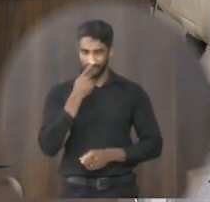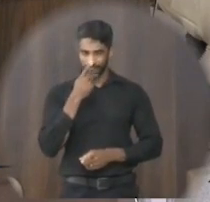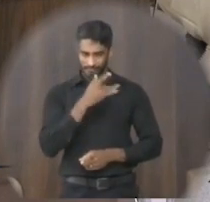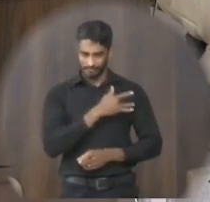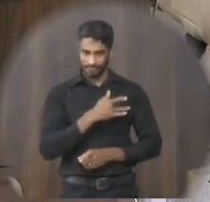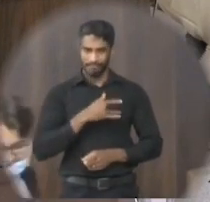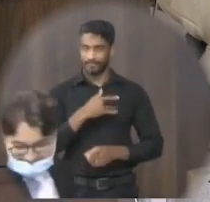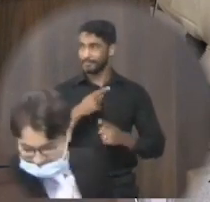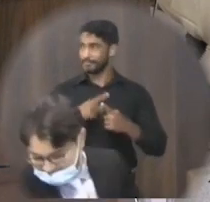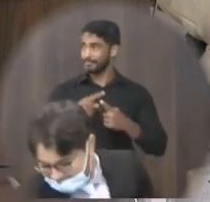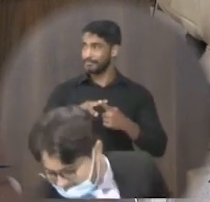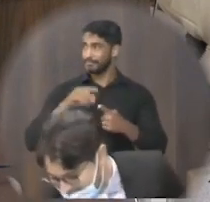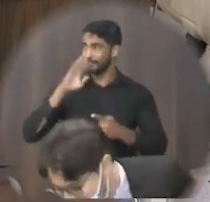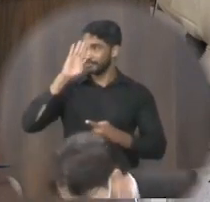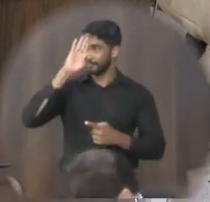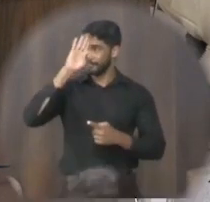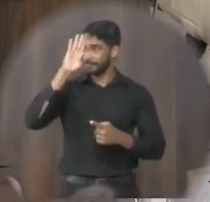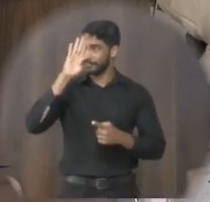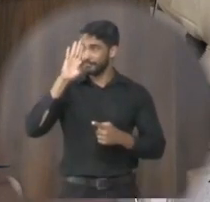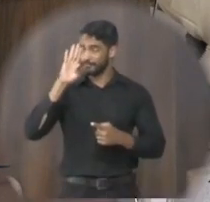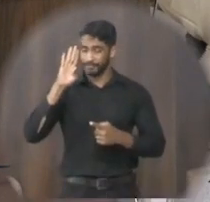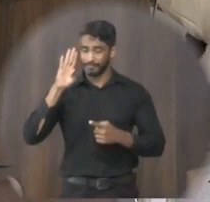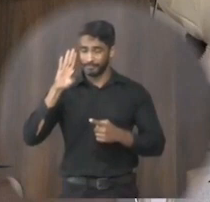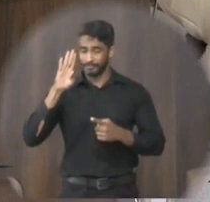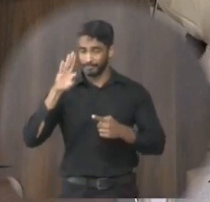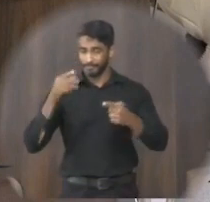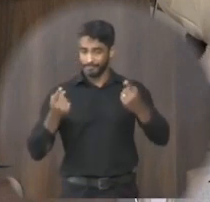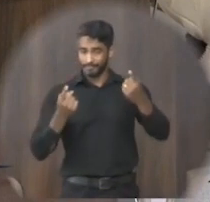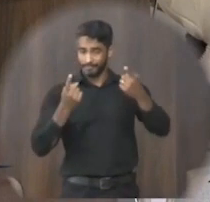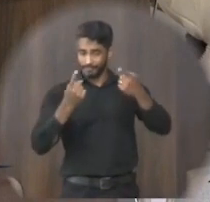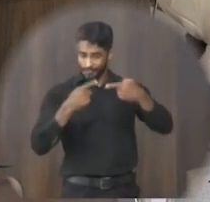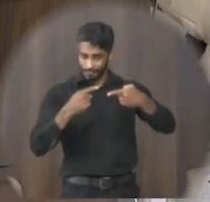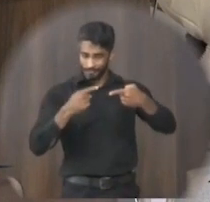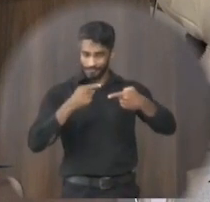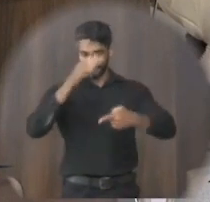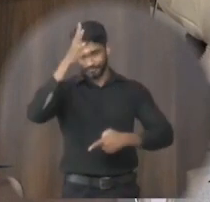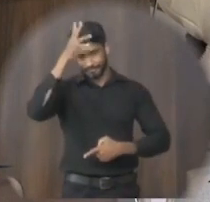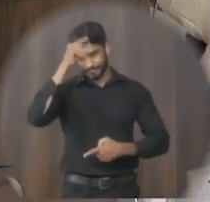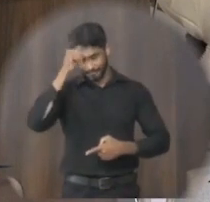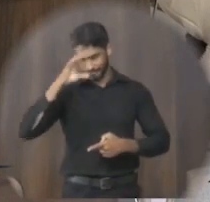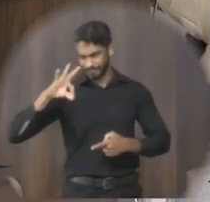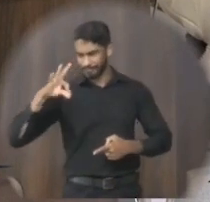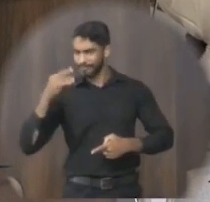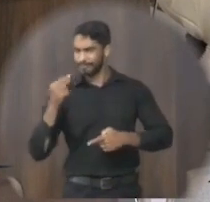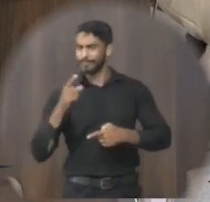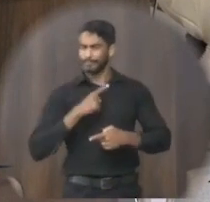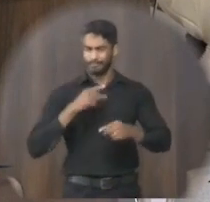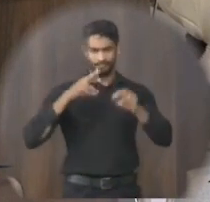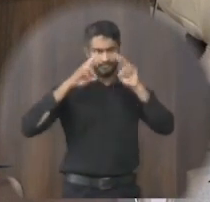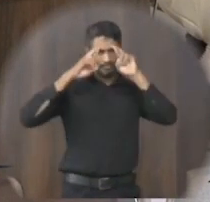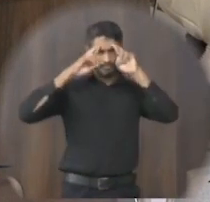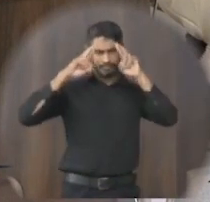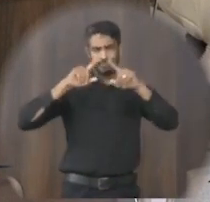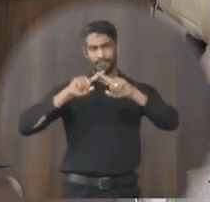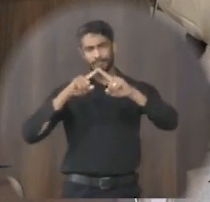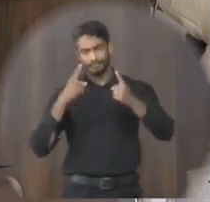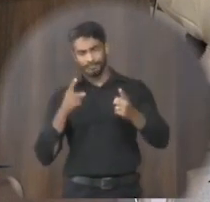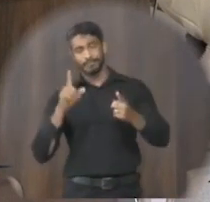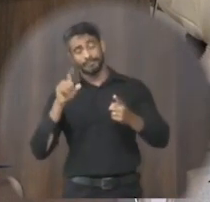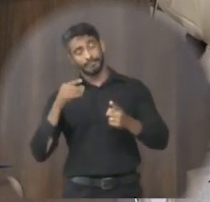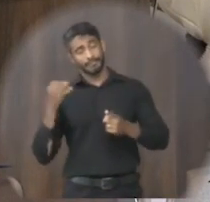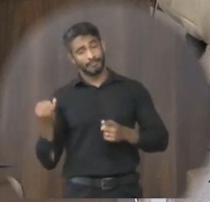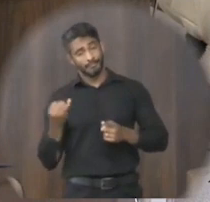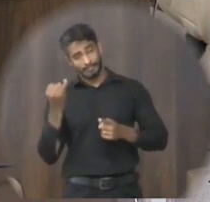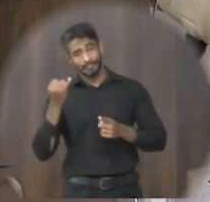Atlético diversas torcidas aí todas tem o nosso respeito mas inclusive seria muito interessante